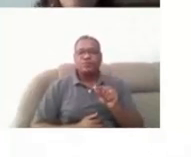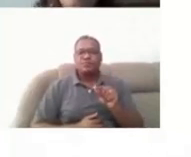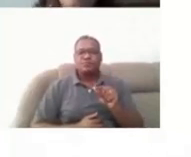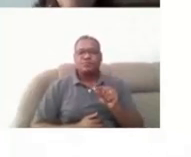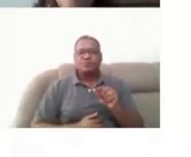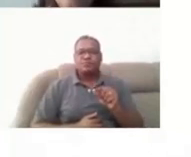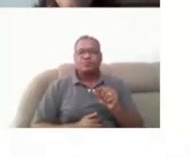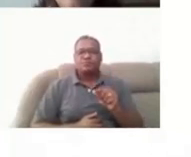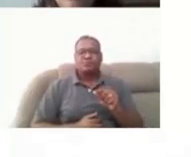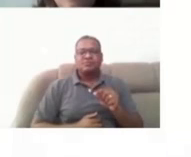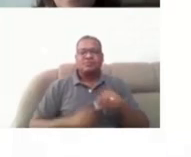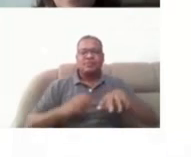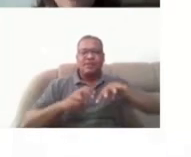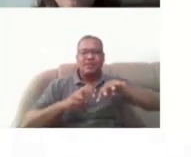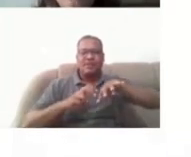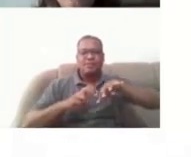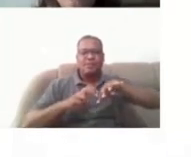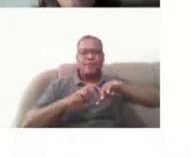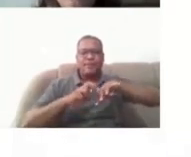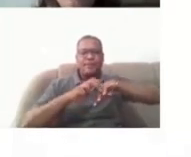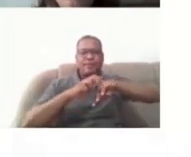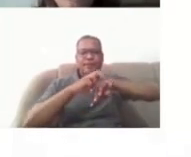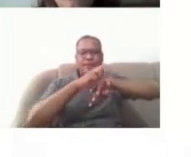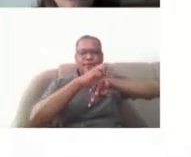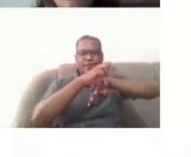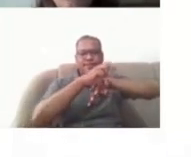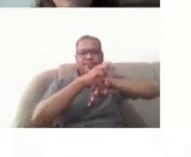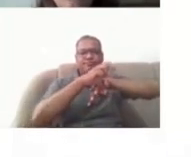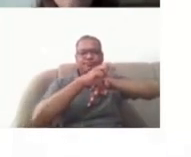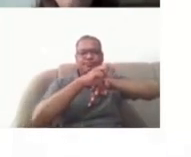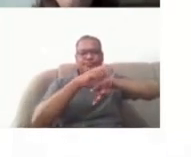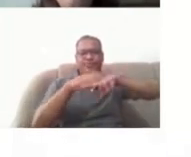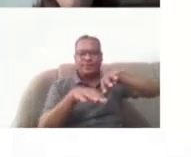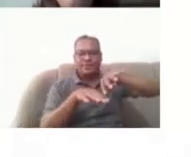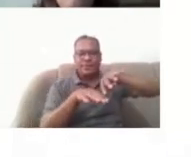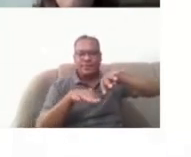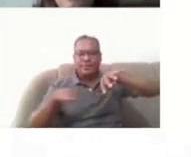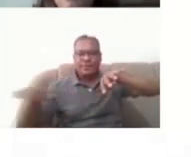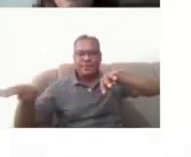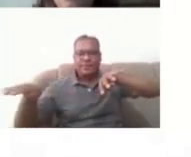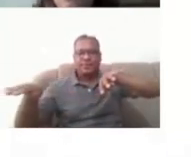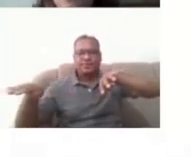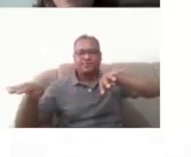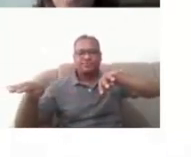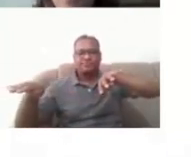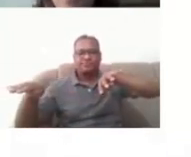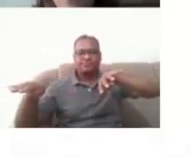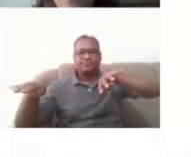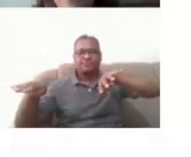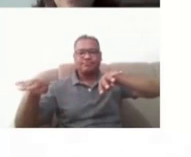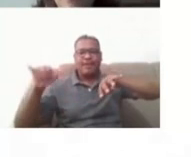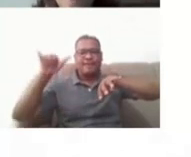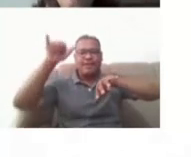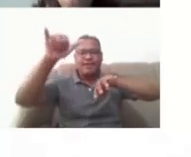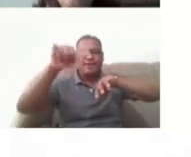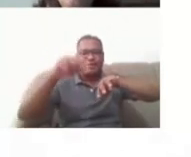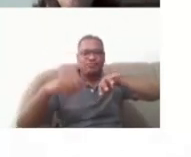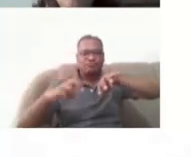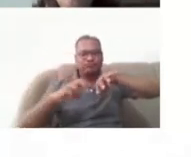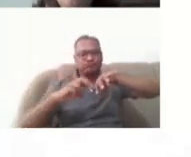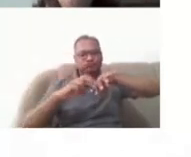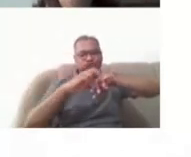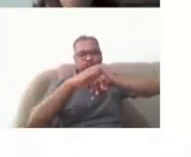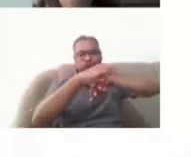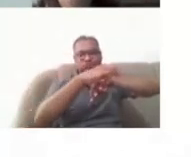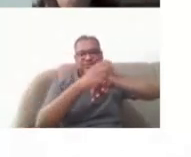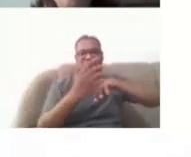escada, né? Que se dirige do chão do aeroporto até dentro do avião, né? E aí eu